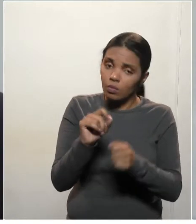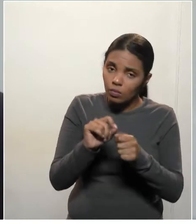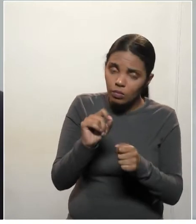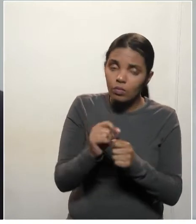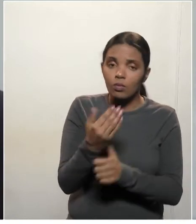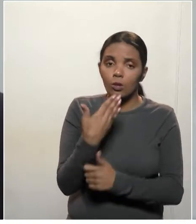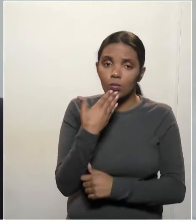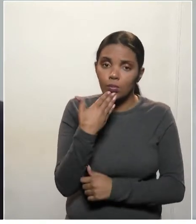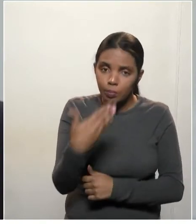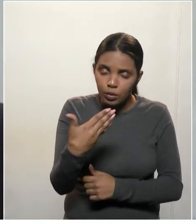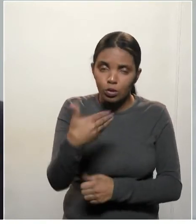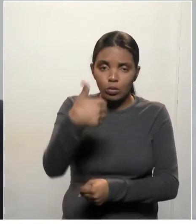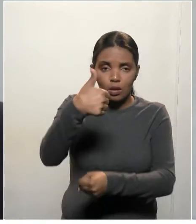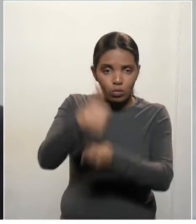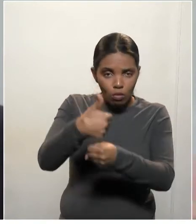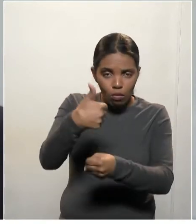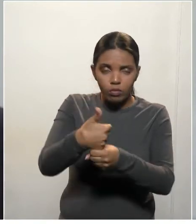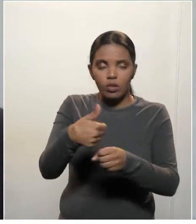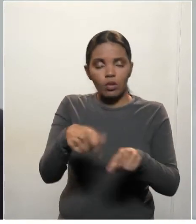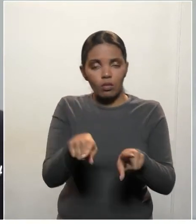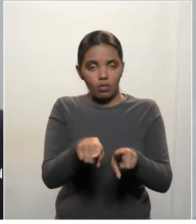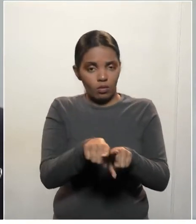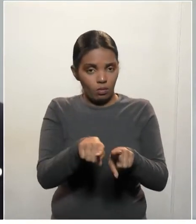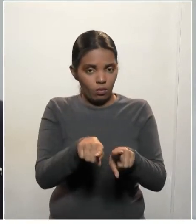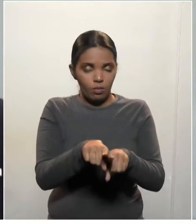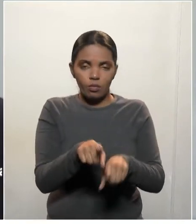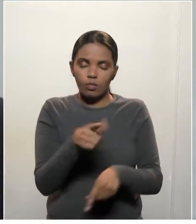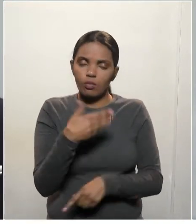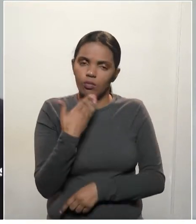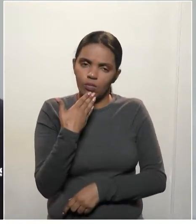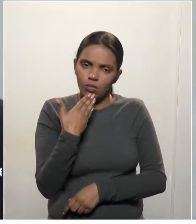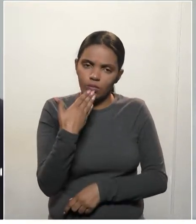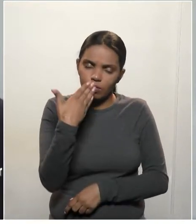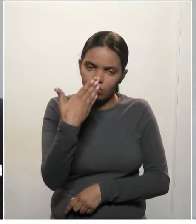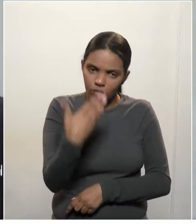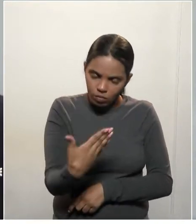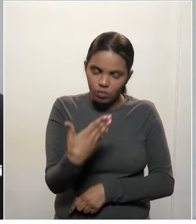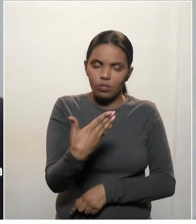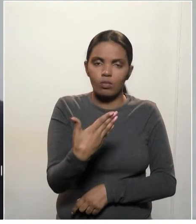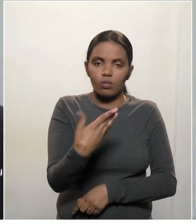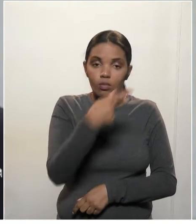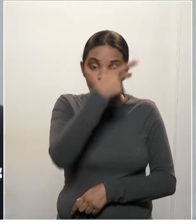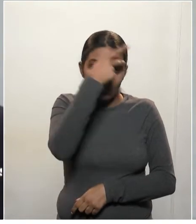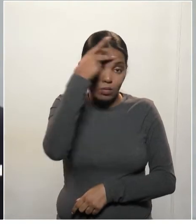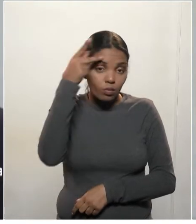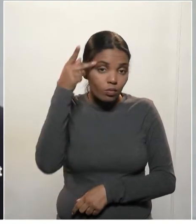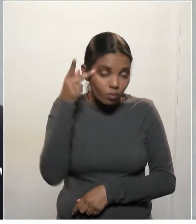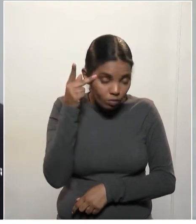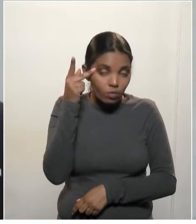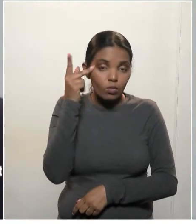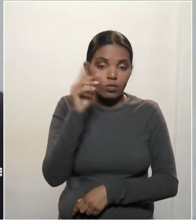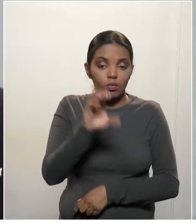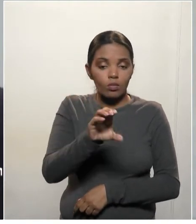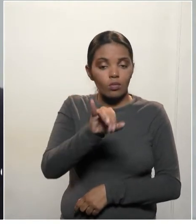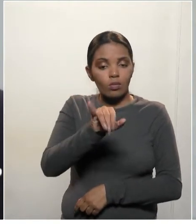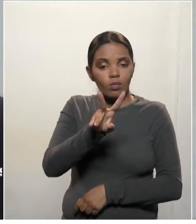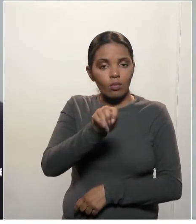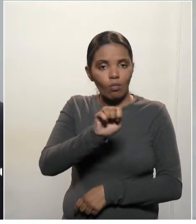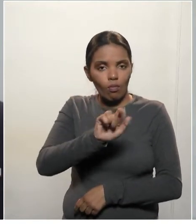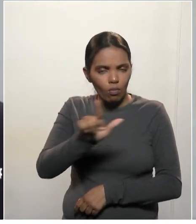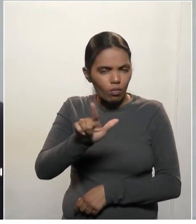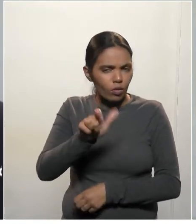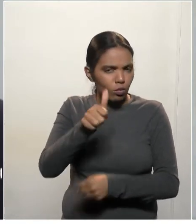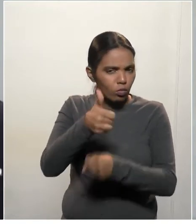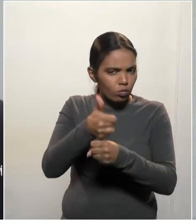autoridades e também às autoridades civis também, a